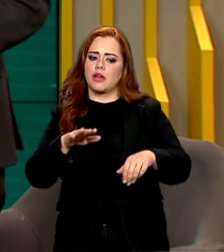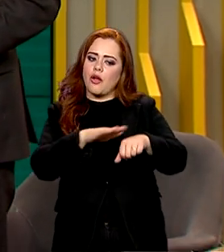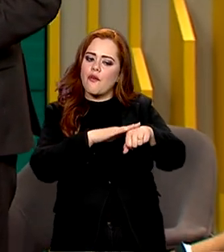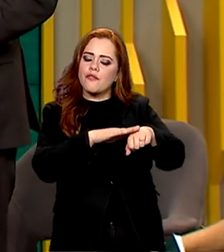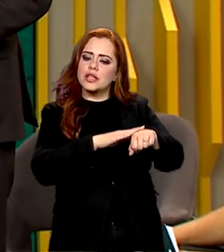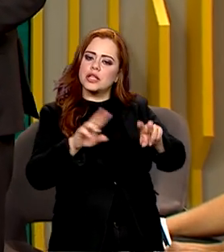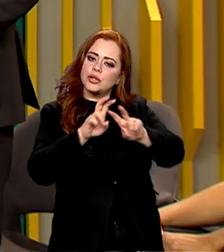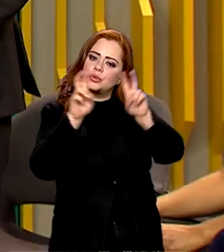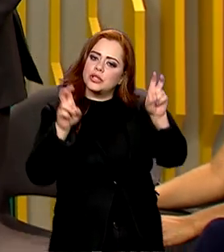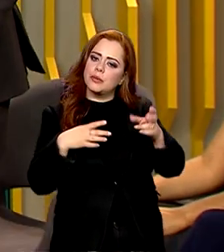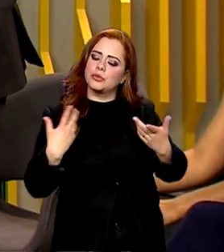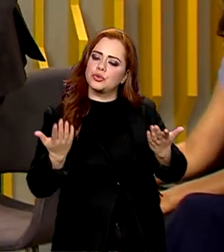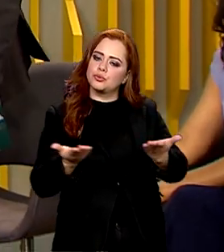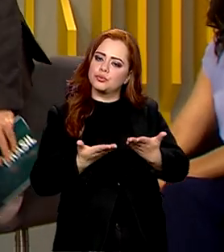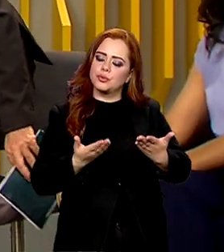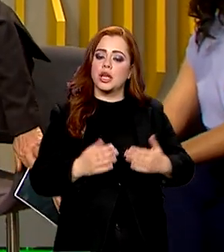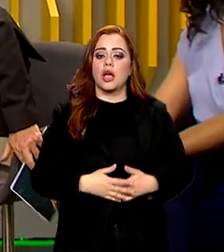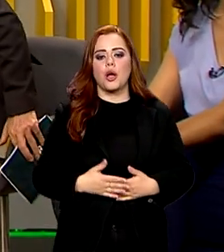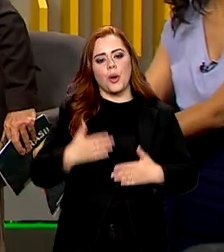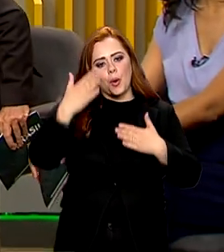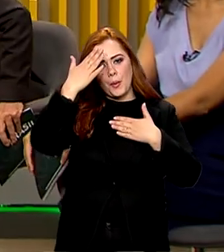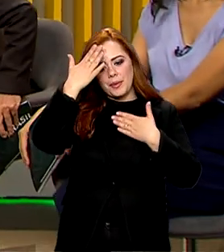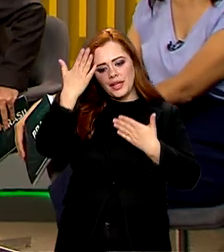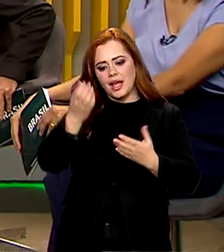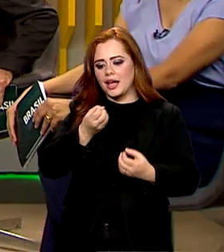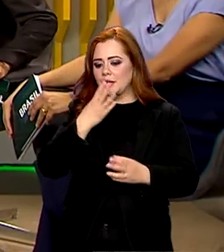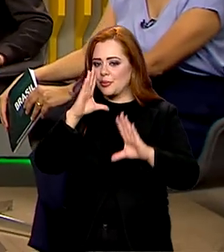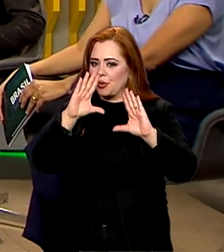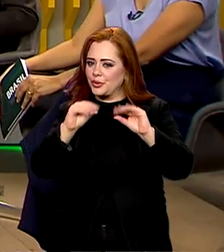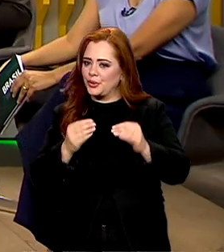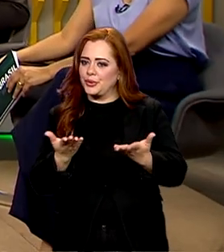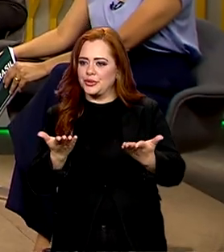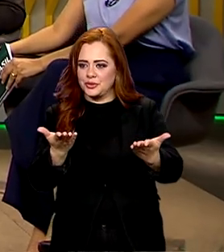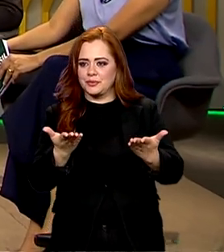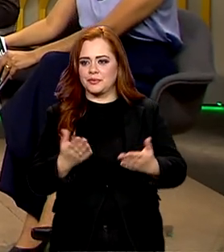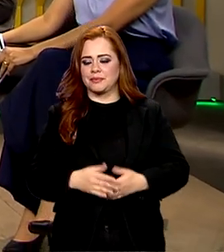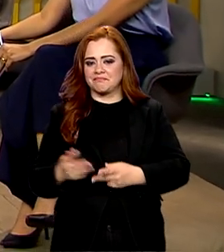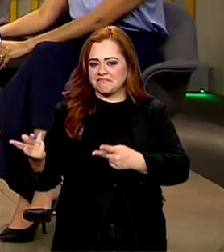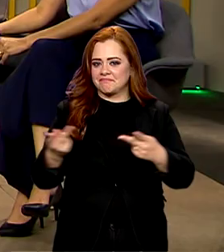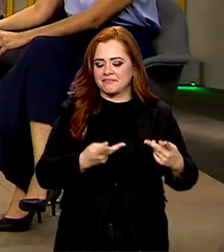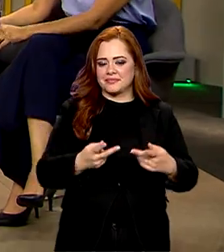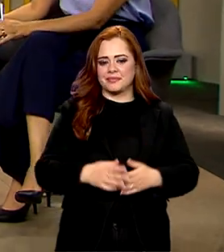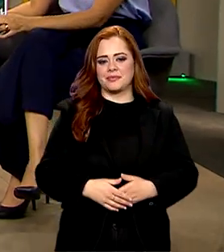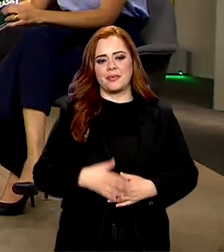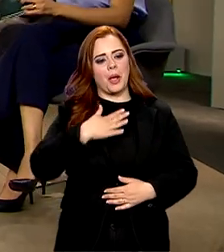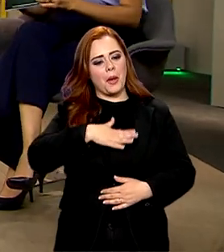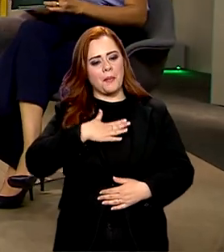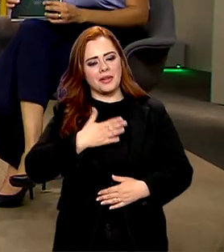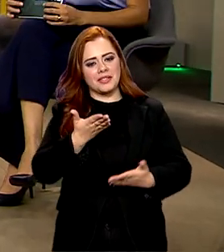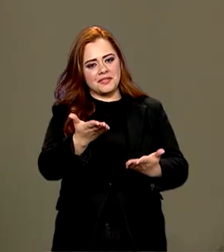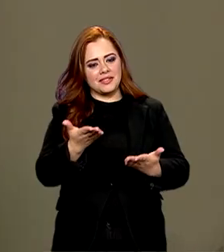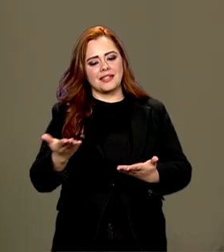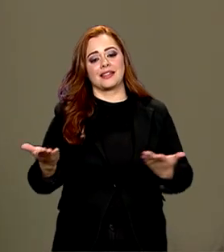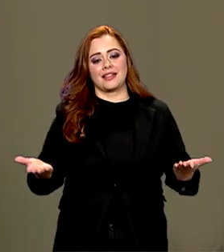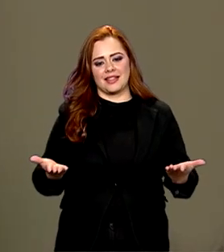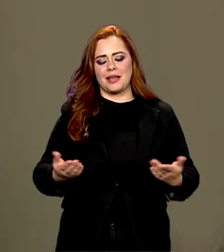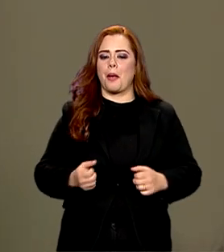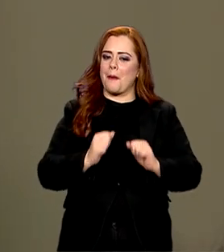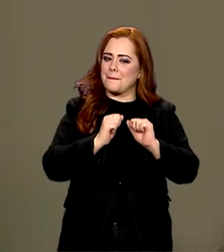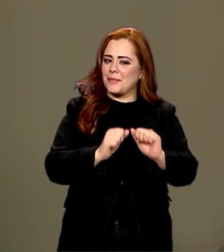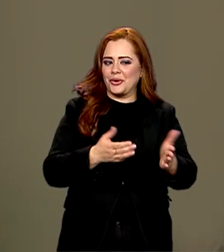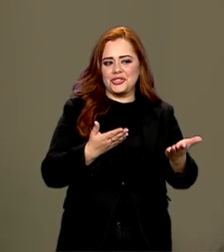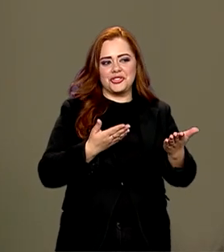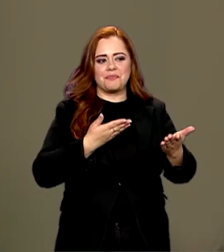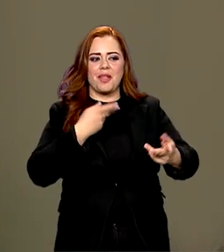assunto. César, boa noite, obrigado pela presença mais uma vez. Seja bem-vindo. É um prazer estar com vocês aqui, estou à disposição para